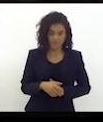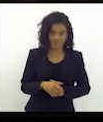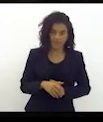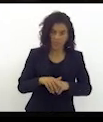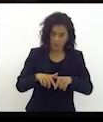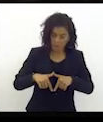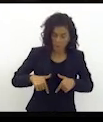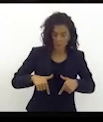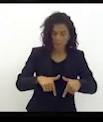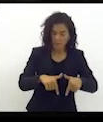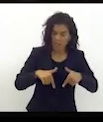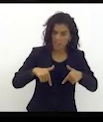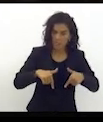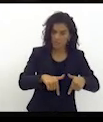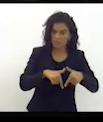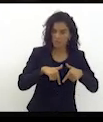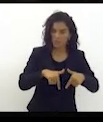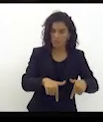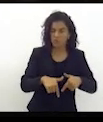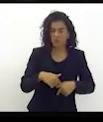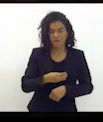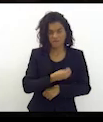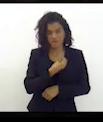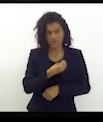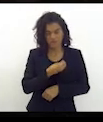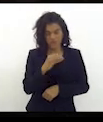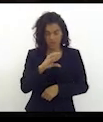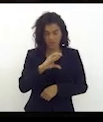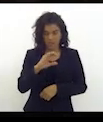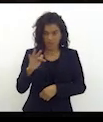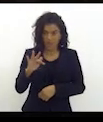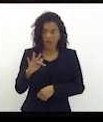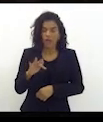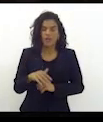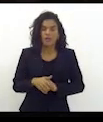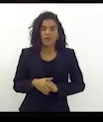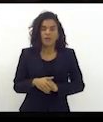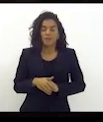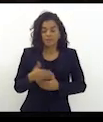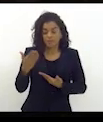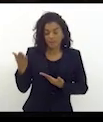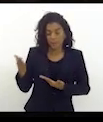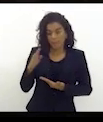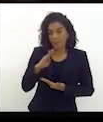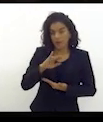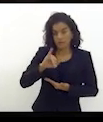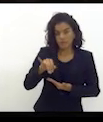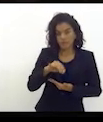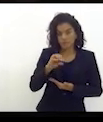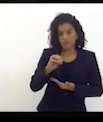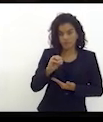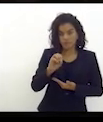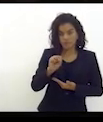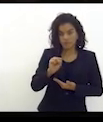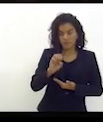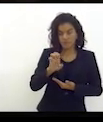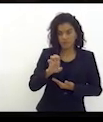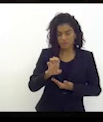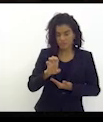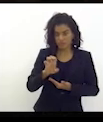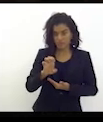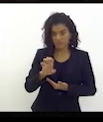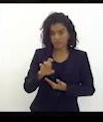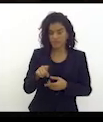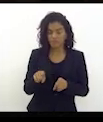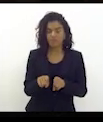ativamente da vida cabufriense, de maneira que o José Bonifácio, e aqui eu faço em